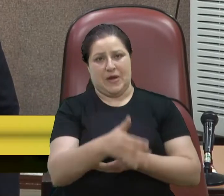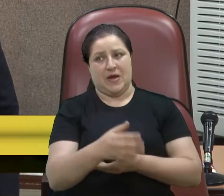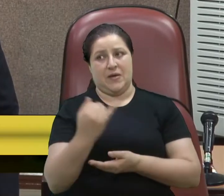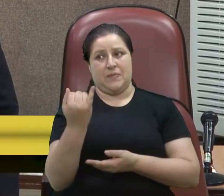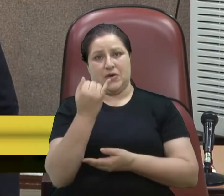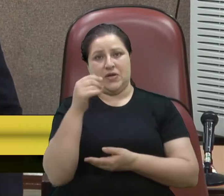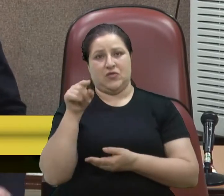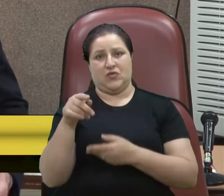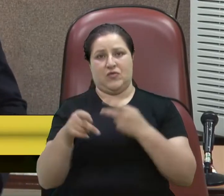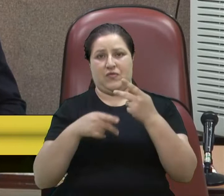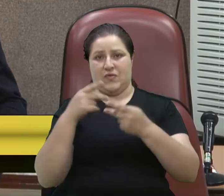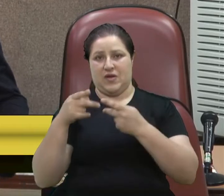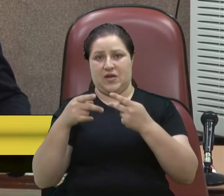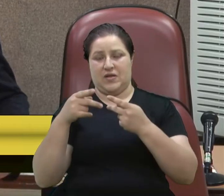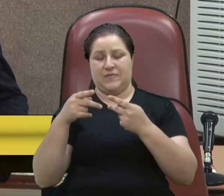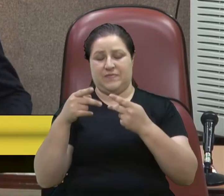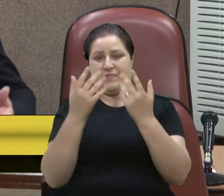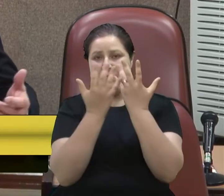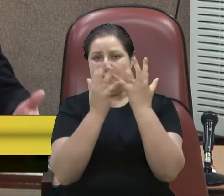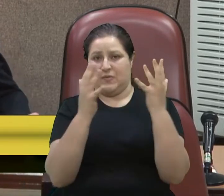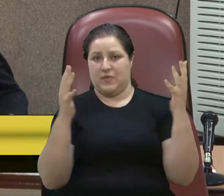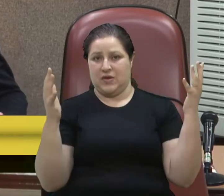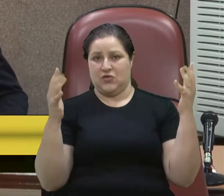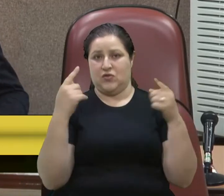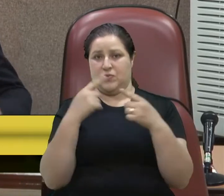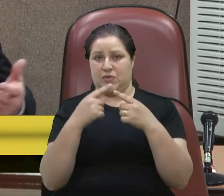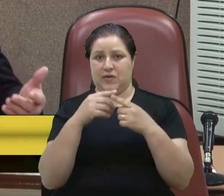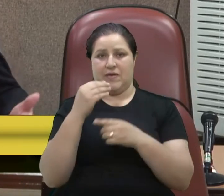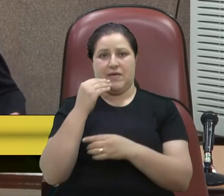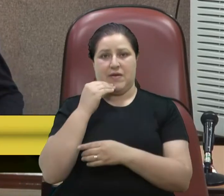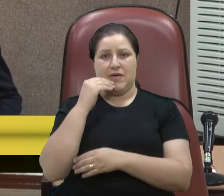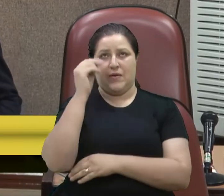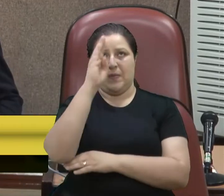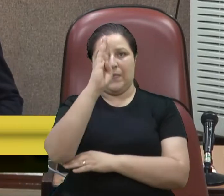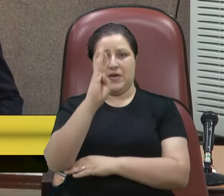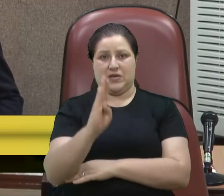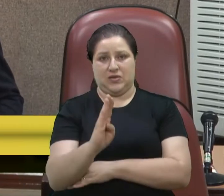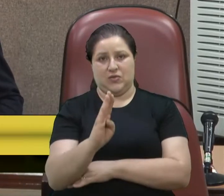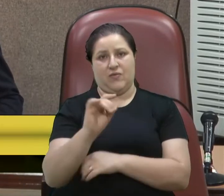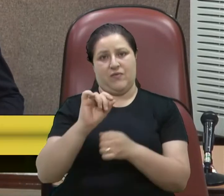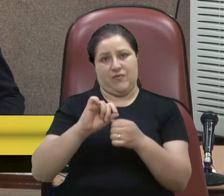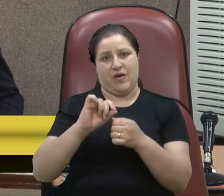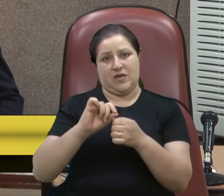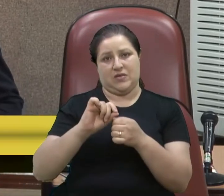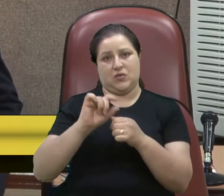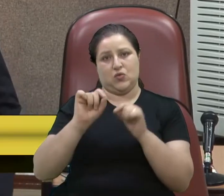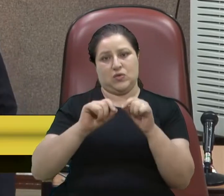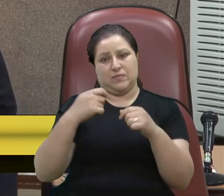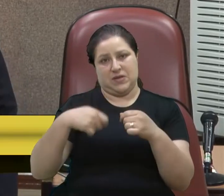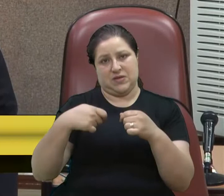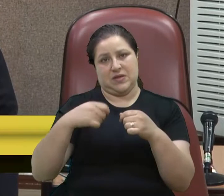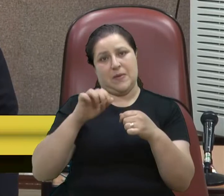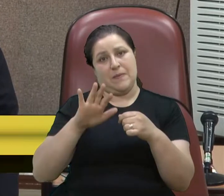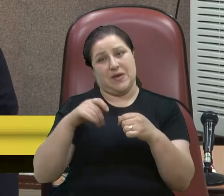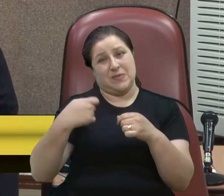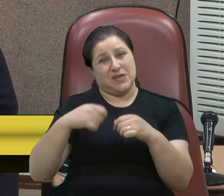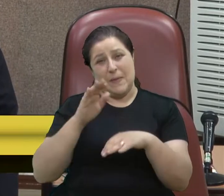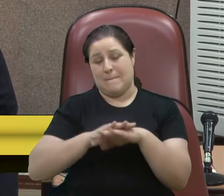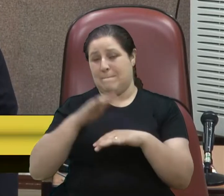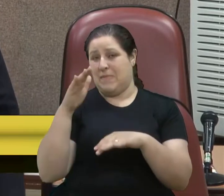o Brasil, evidentemente, que está fazendo parte do que deveria fazer, mas eu acho que precisa fazer muito mais.